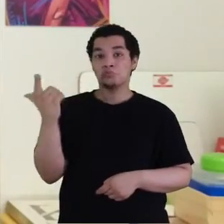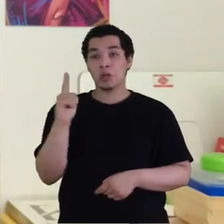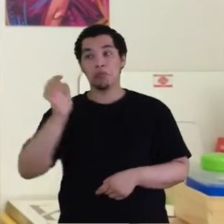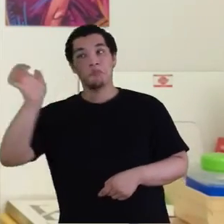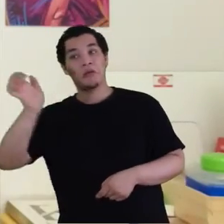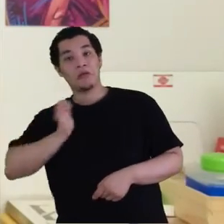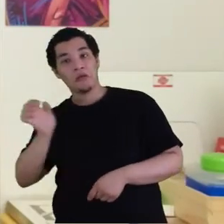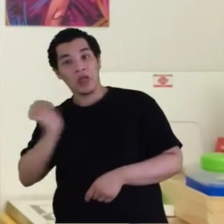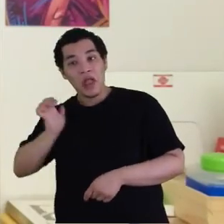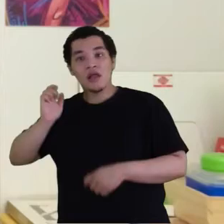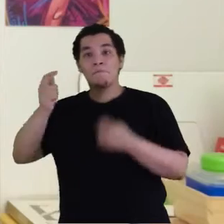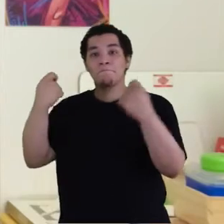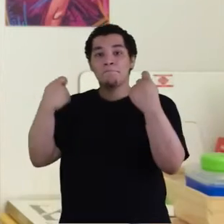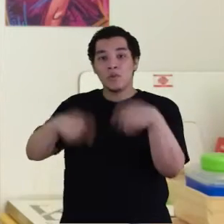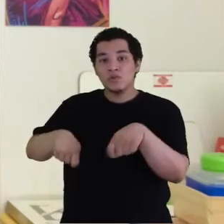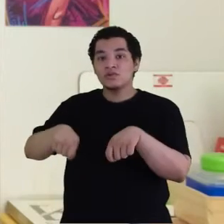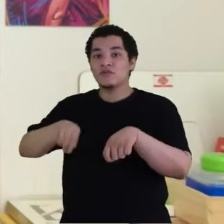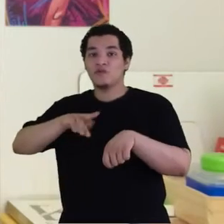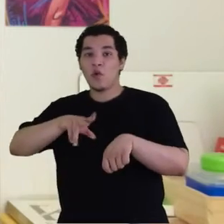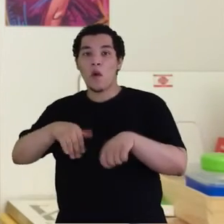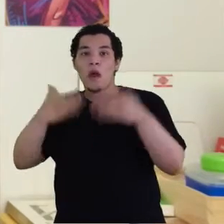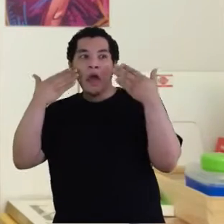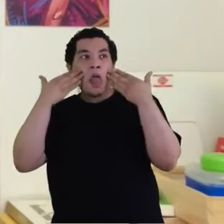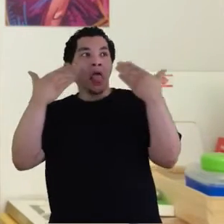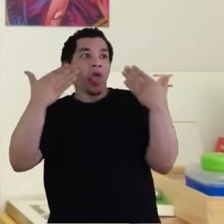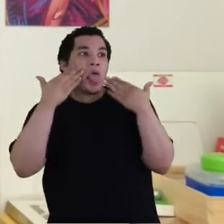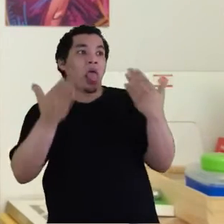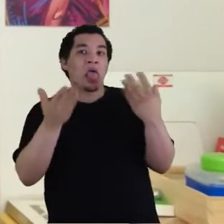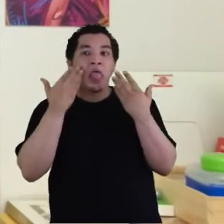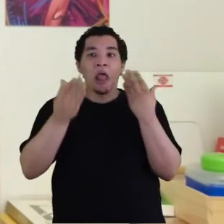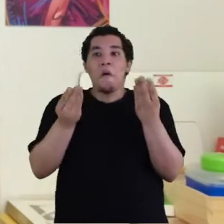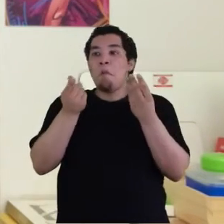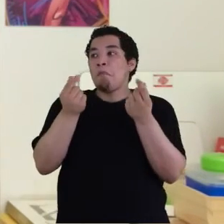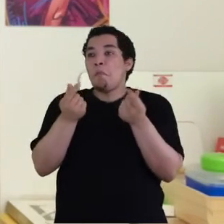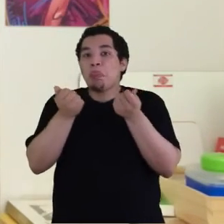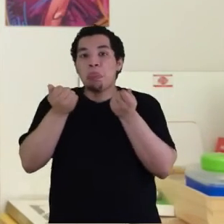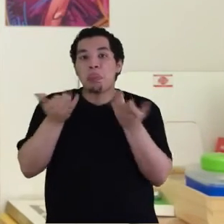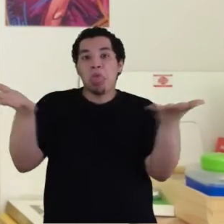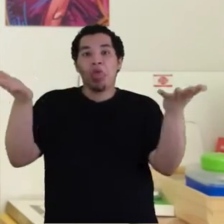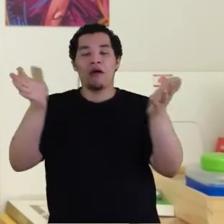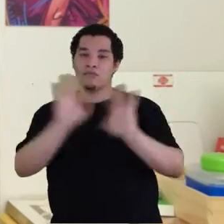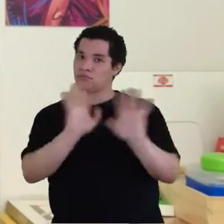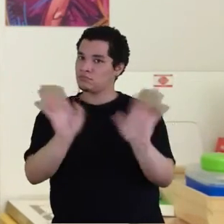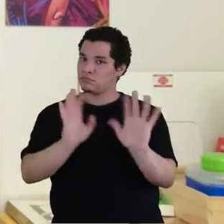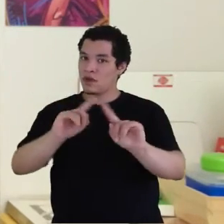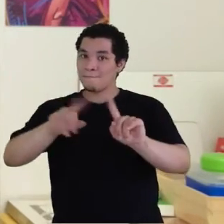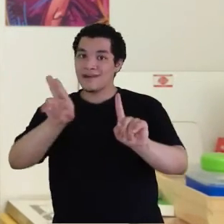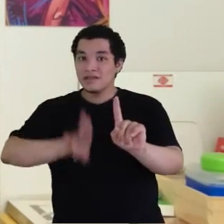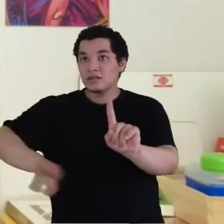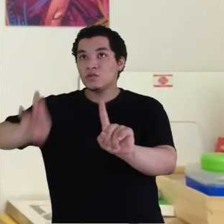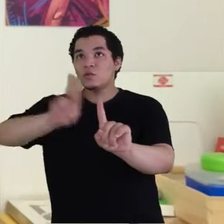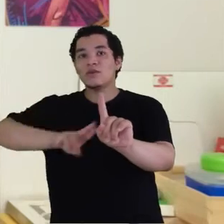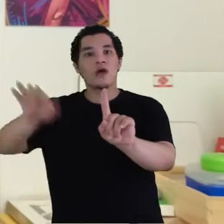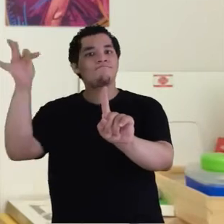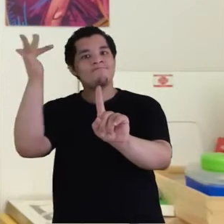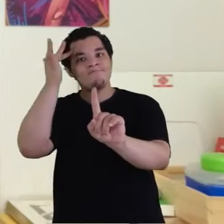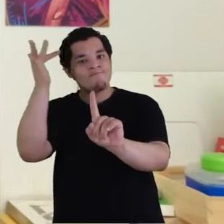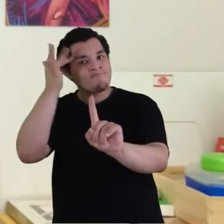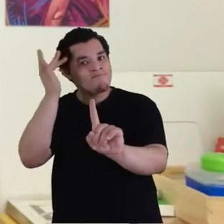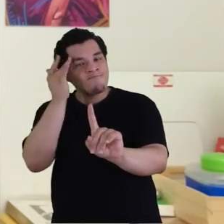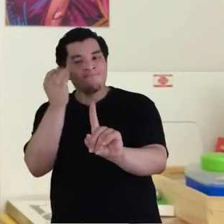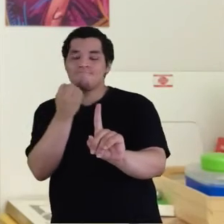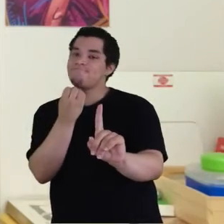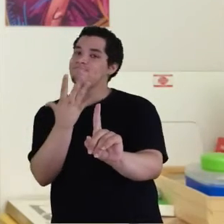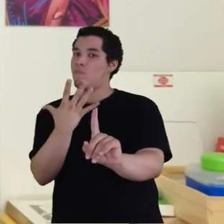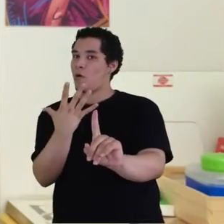essa possibilidade para que você esbanjasse, gastasse tudo como bem entende. Mas para que você fizesse bom uso